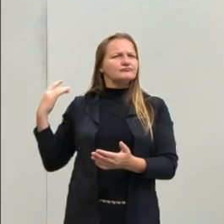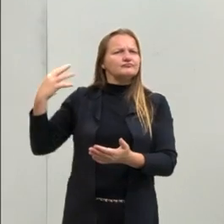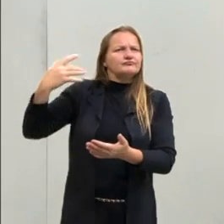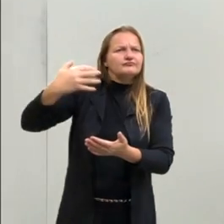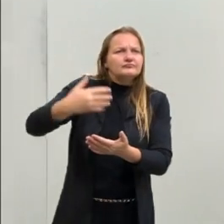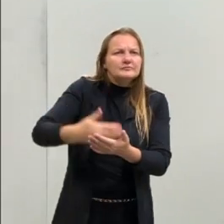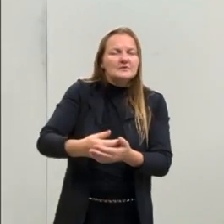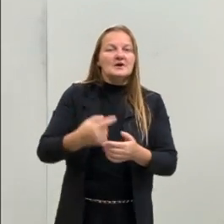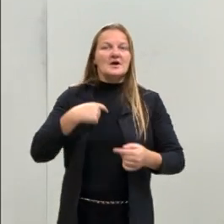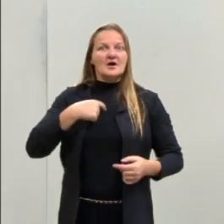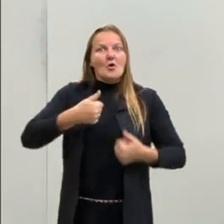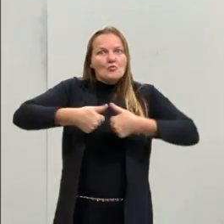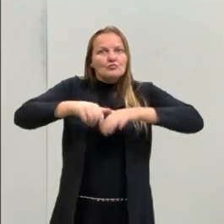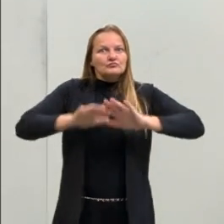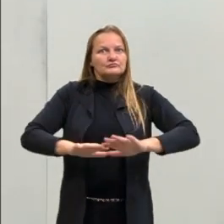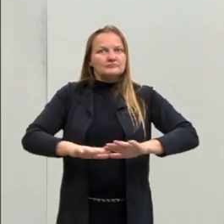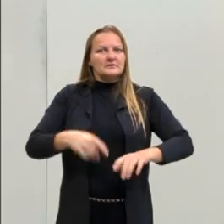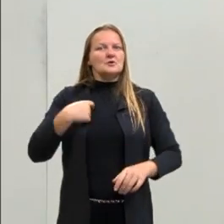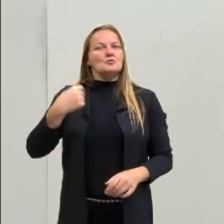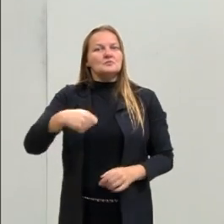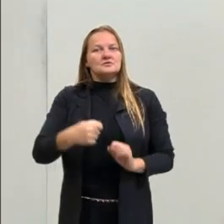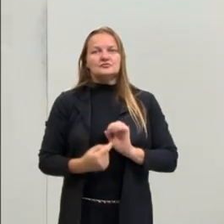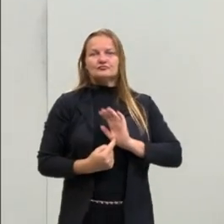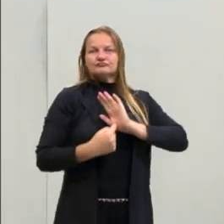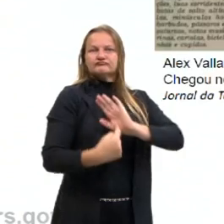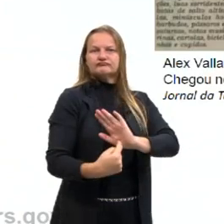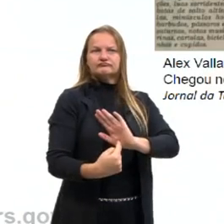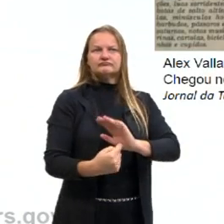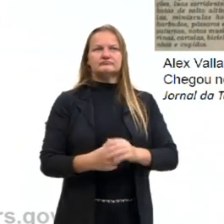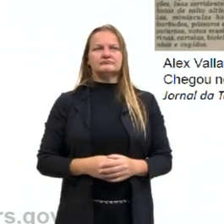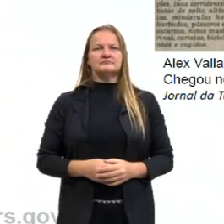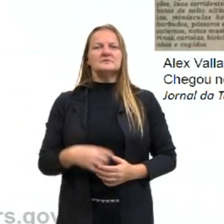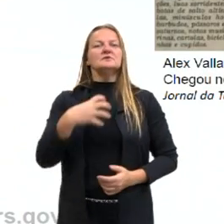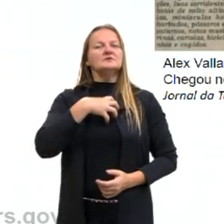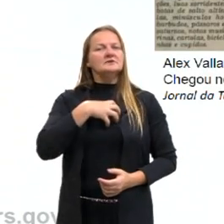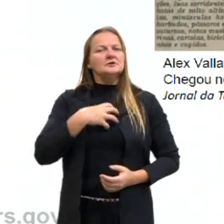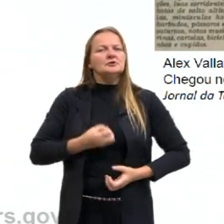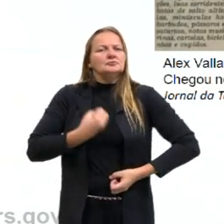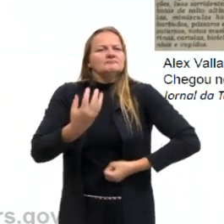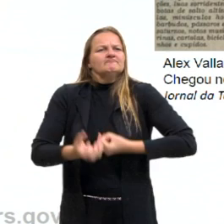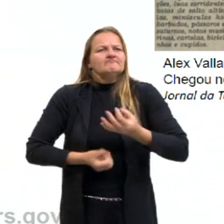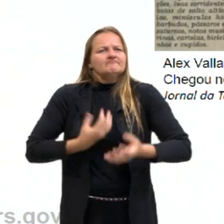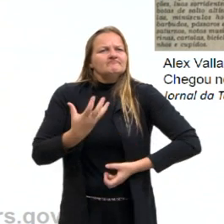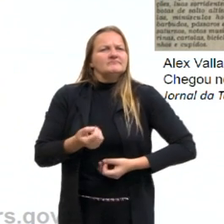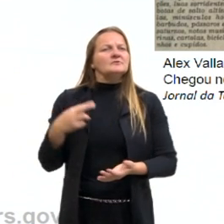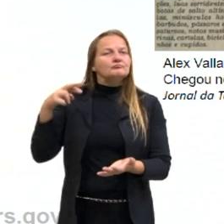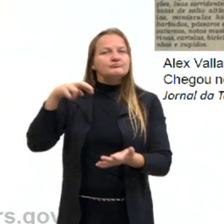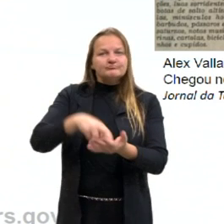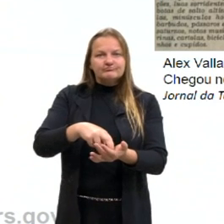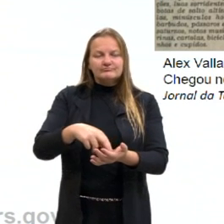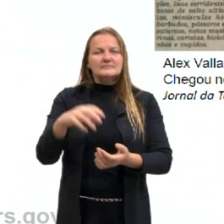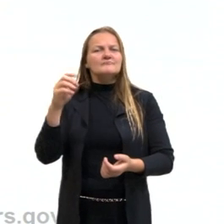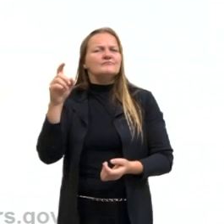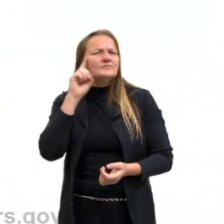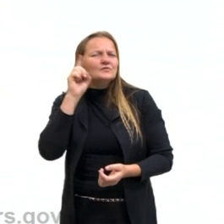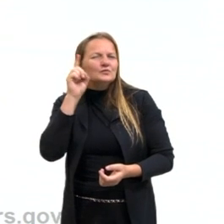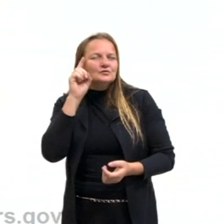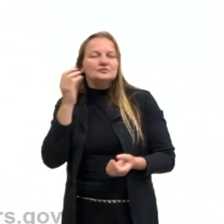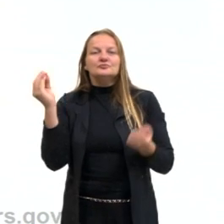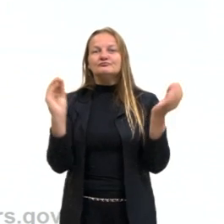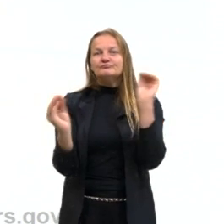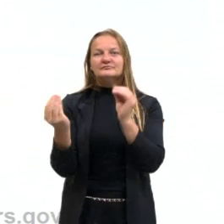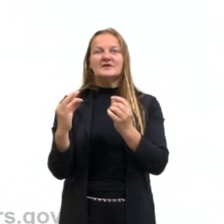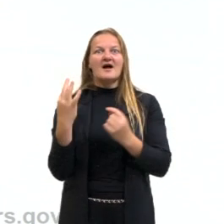do eu estive aqui, eu preciso expressar o meu sentimento, registrar cenas do cotidiano.